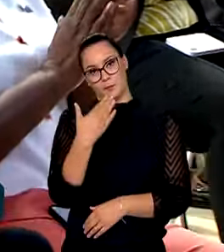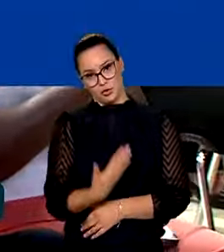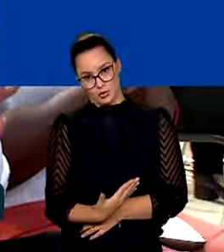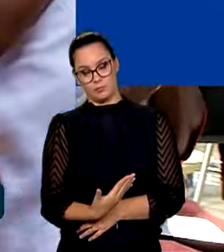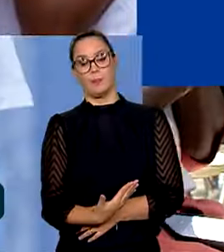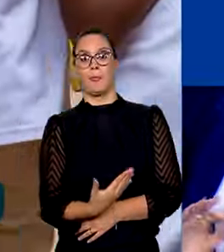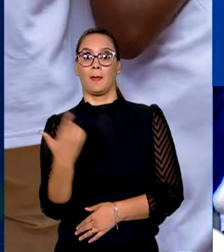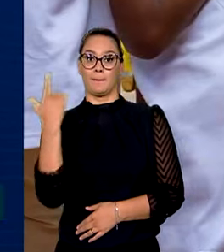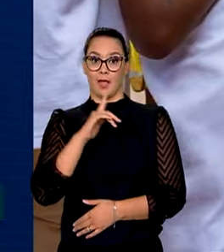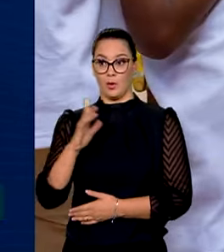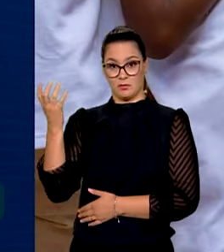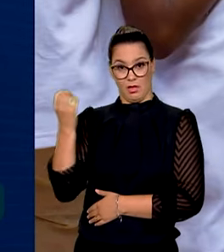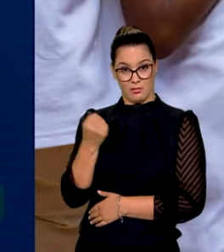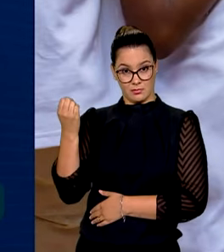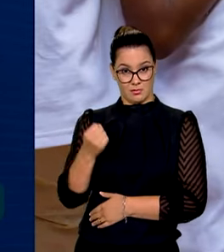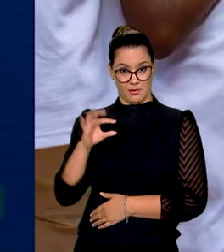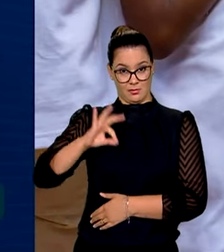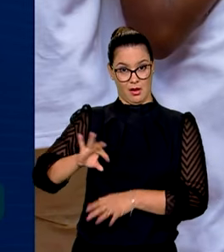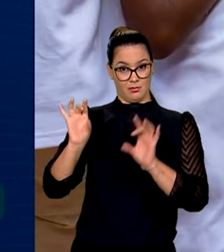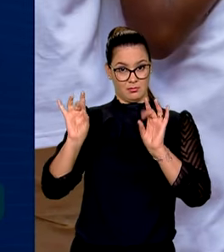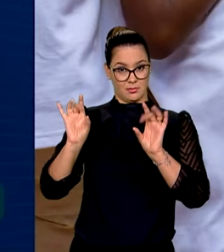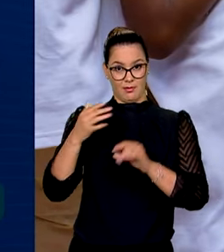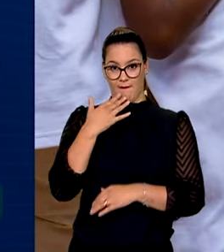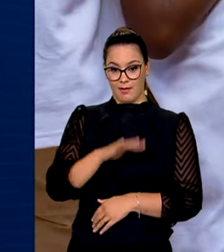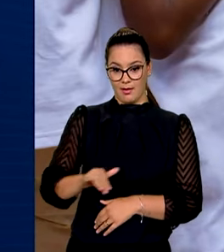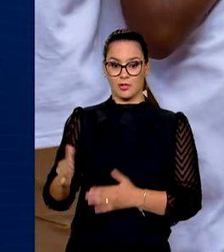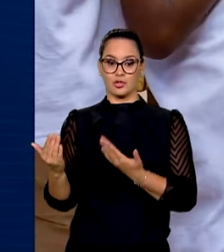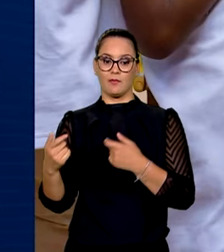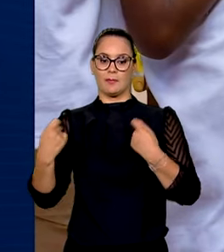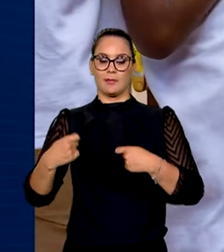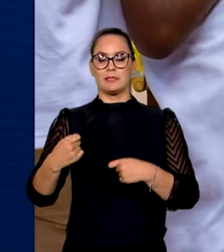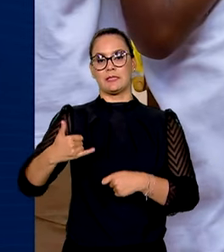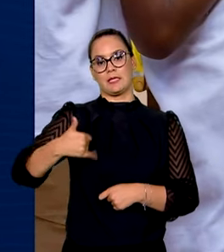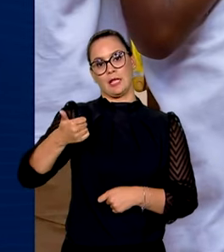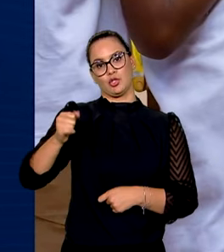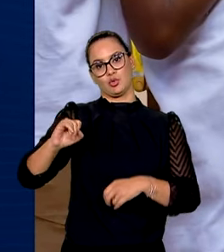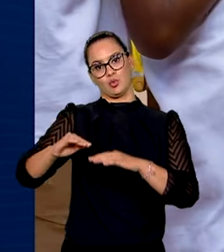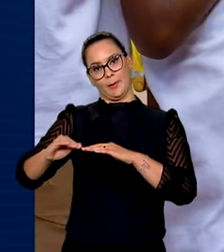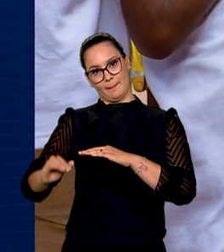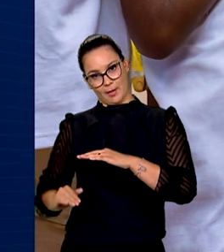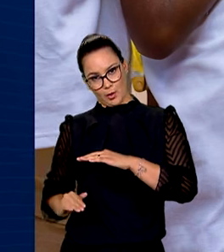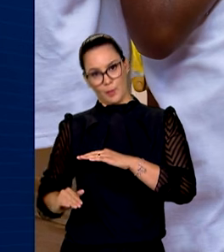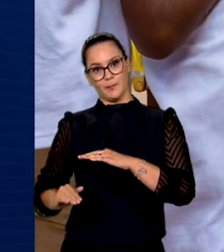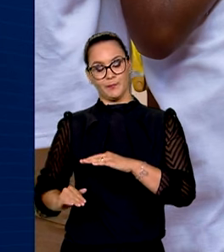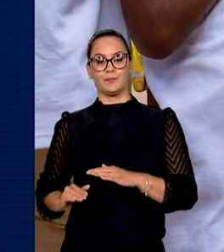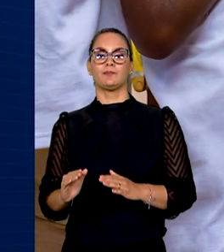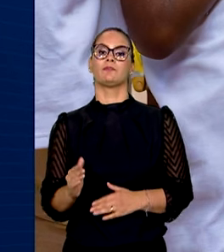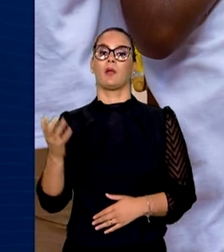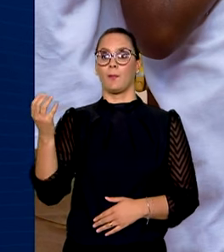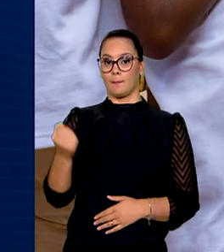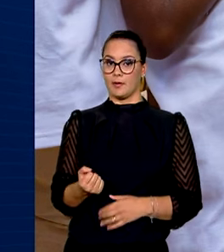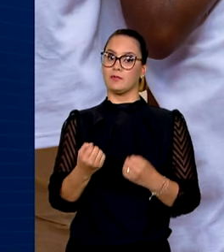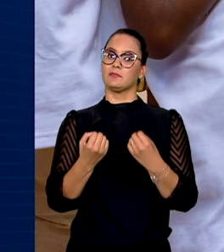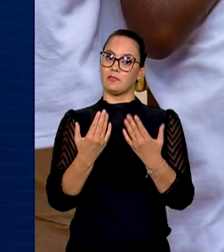Para receber a pensão especial, a criança ou o adolescente precisa ser menor de 18 anos de idade. O benefício